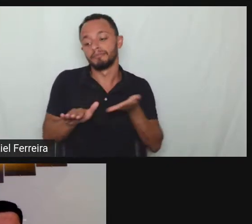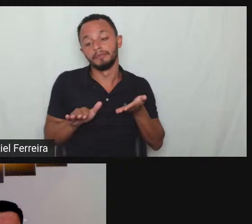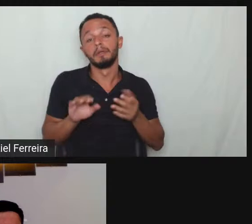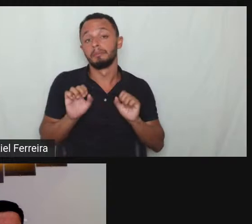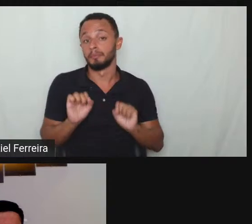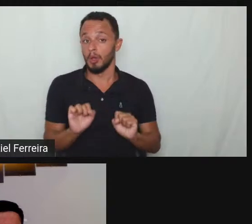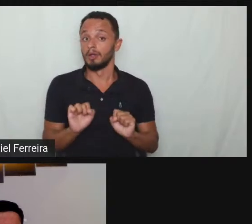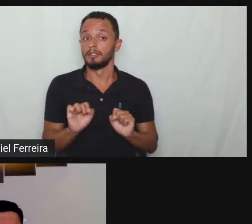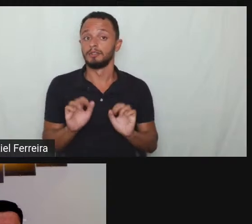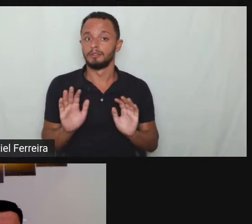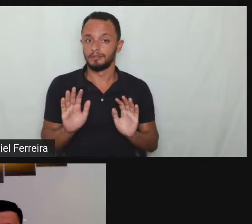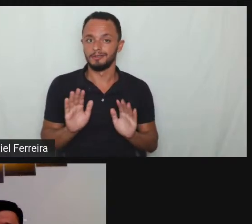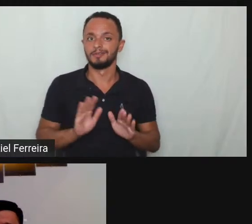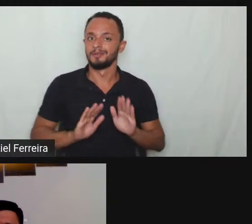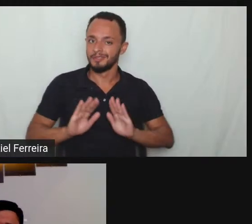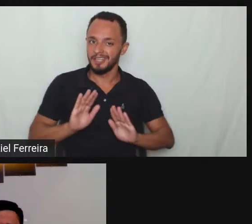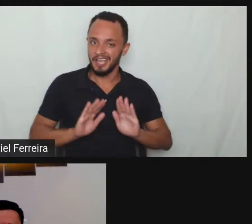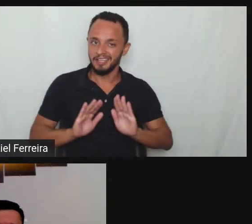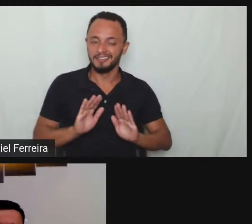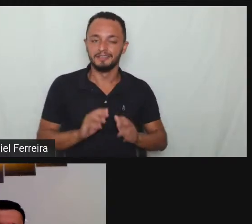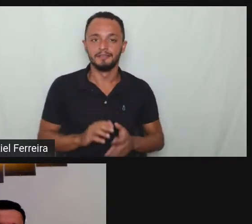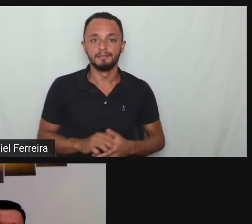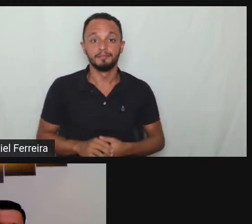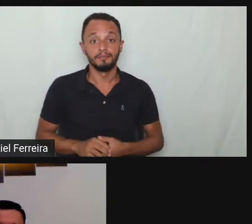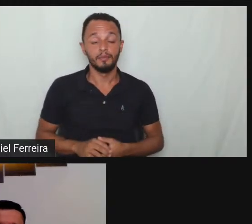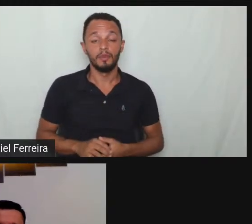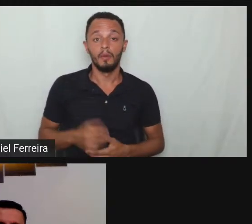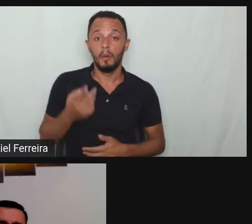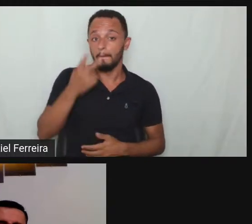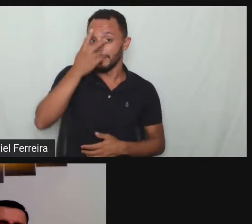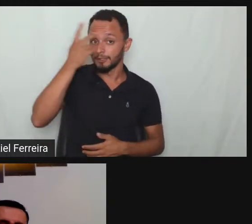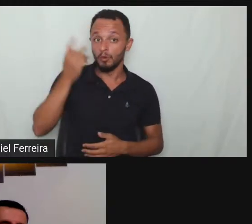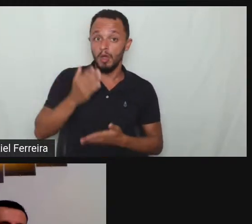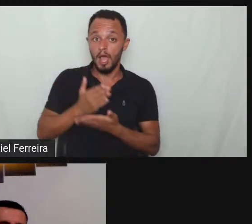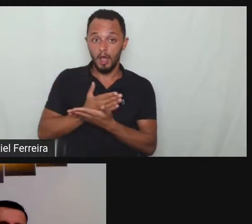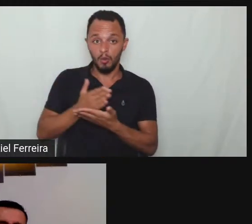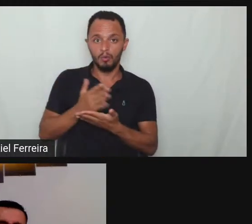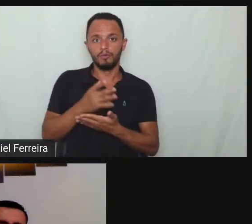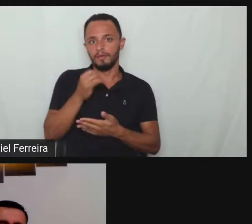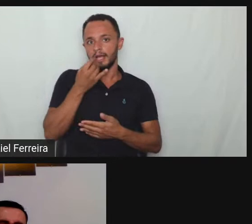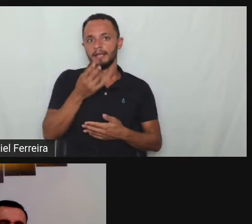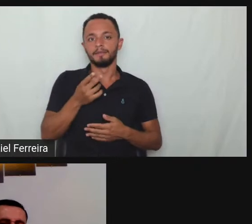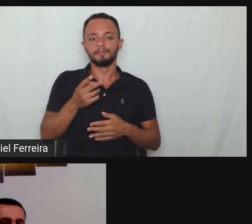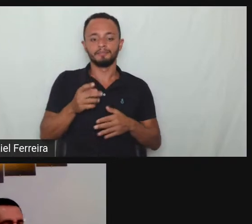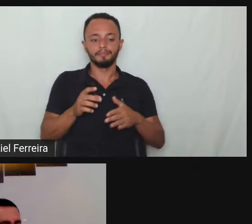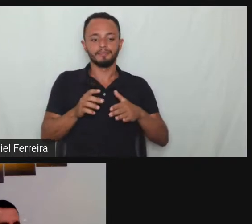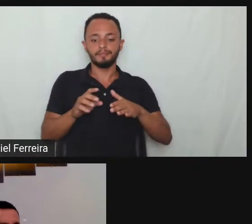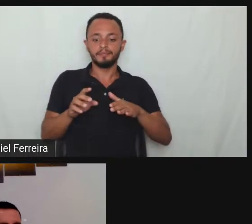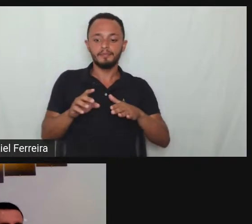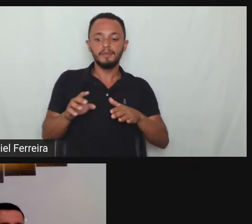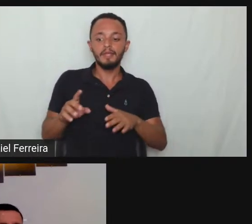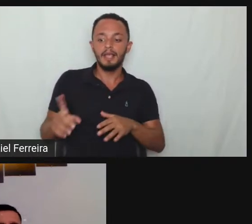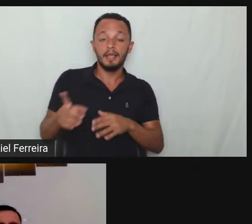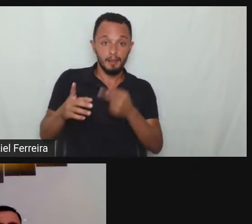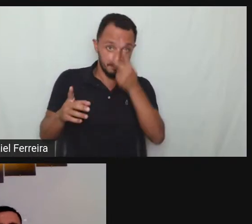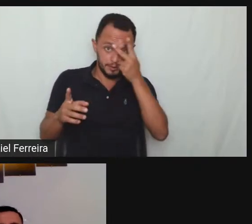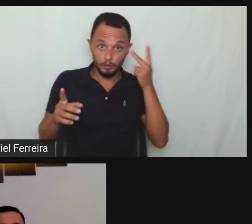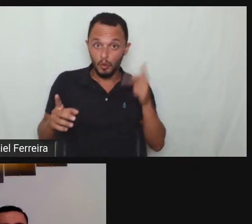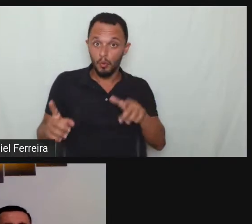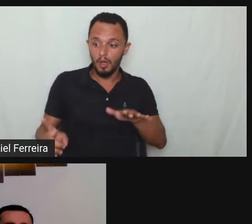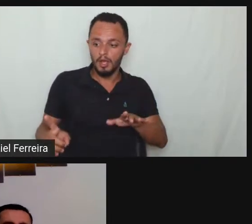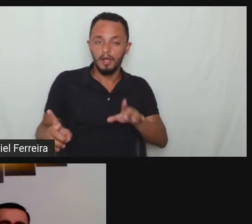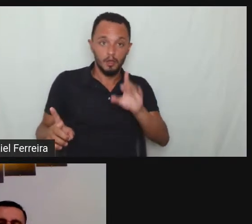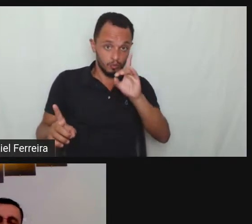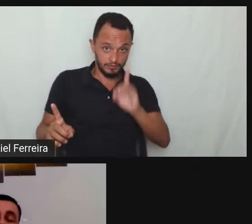vamos lá doutor é tem gente que chama isso de estabilidade de estabilidade bem claro que não é uma estabilidade